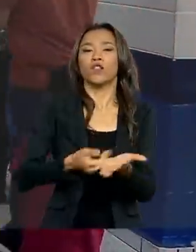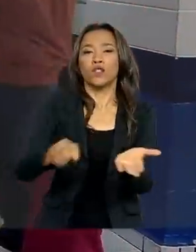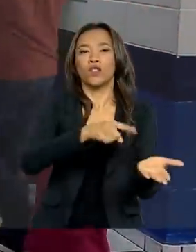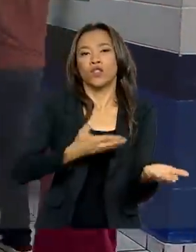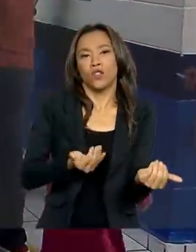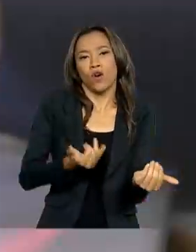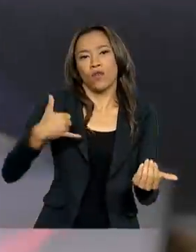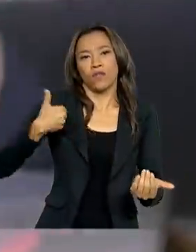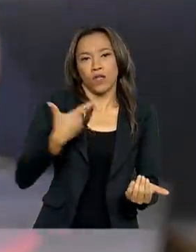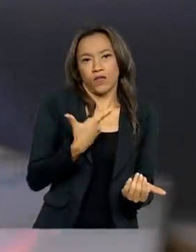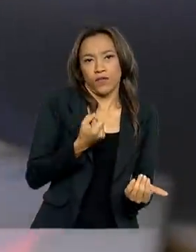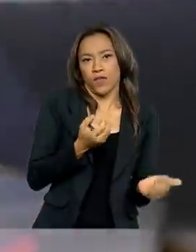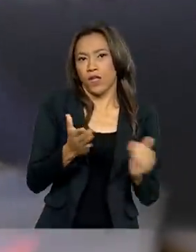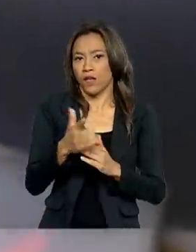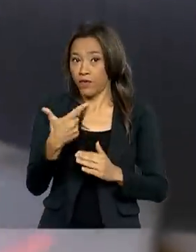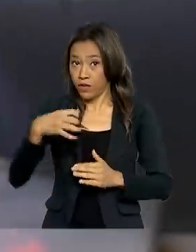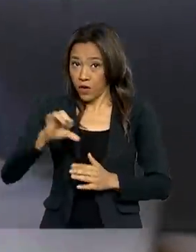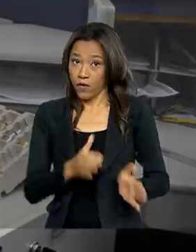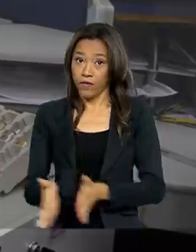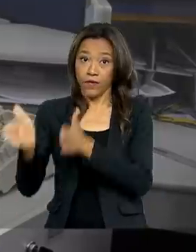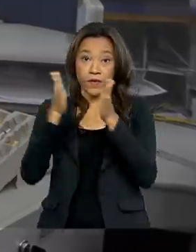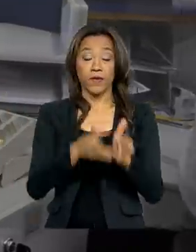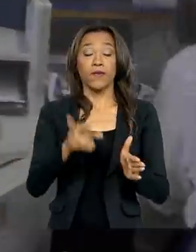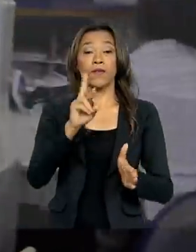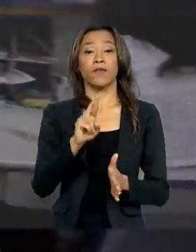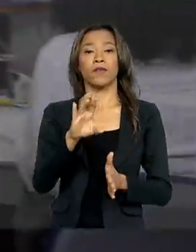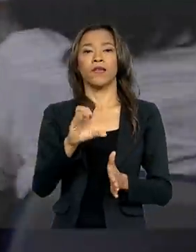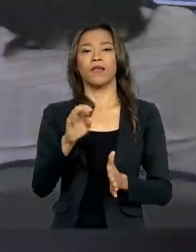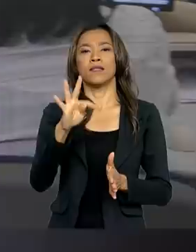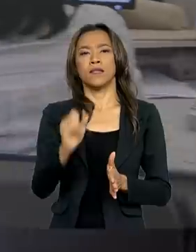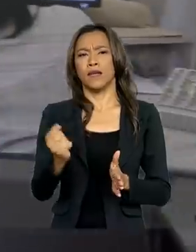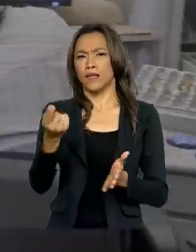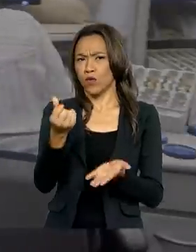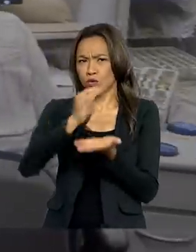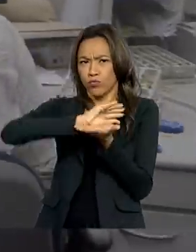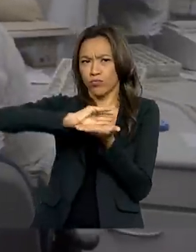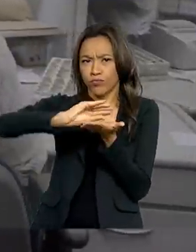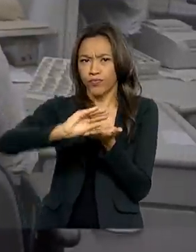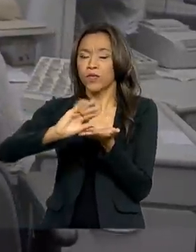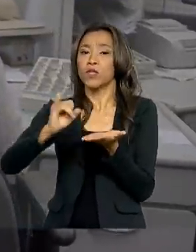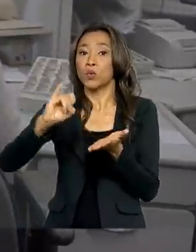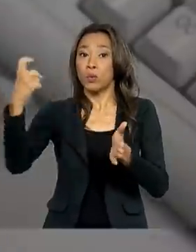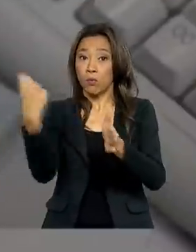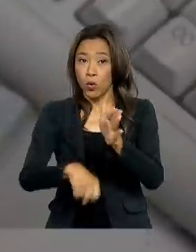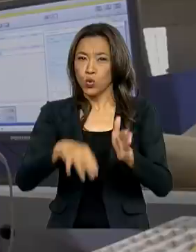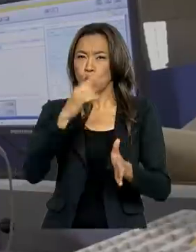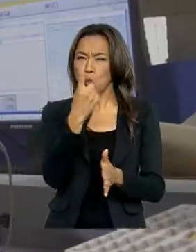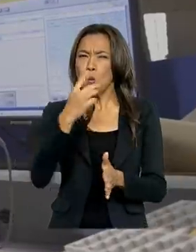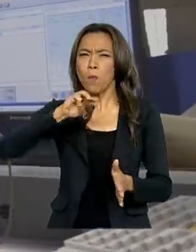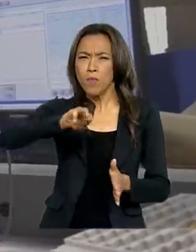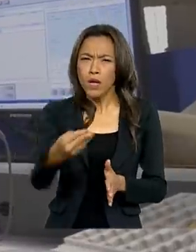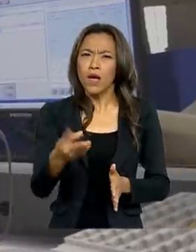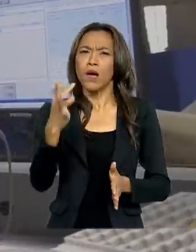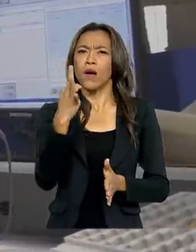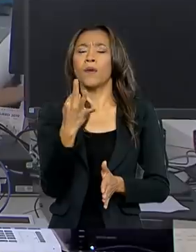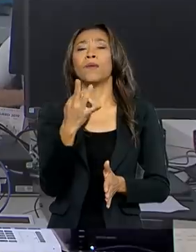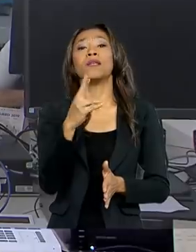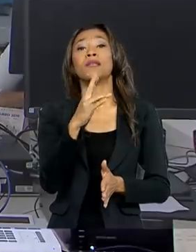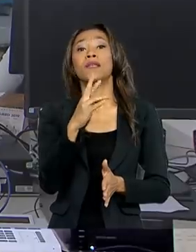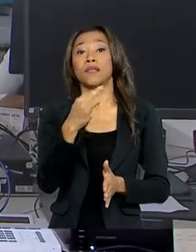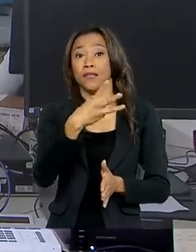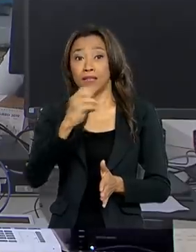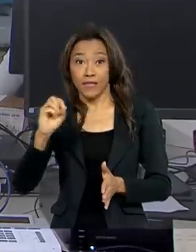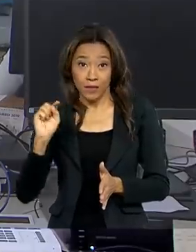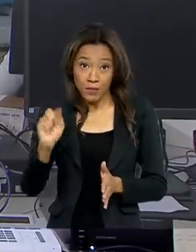anos. Receita Federal libera hoje restituição do imposto de renda a mais de 1 milhão e 300 mil contribuintes.